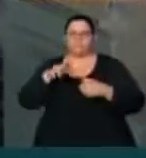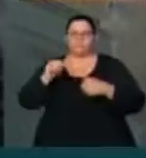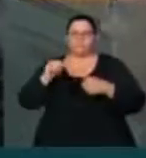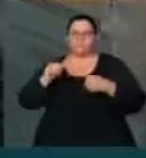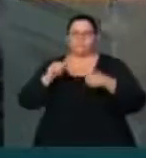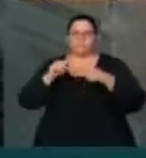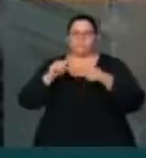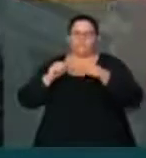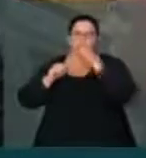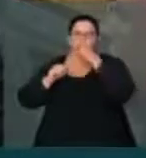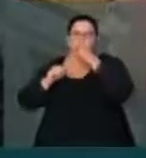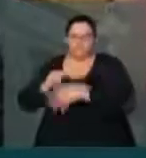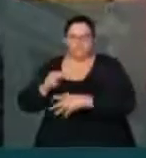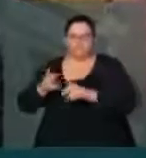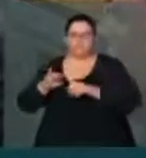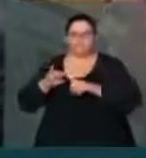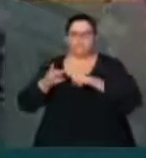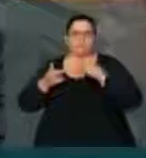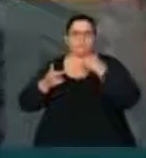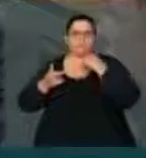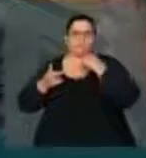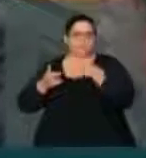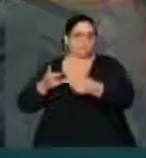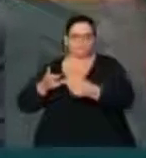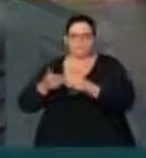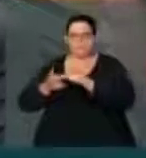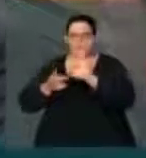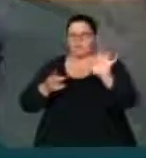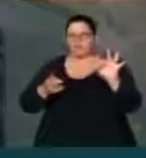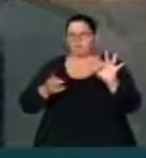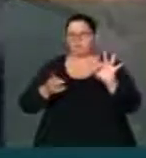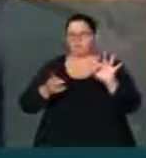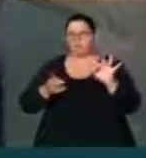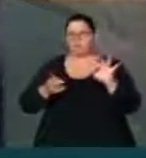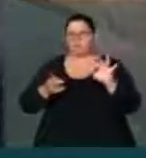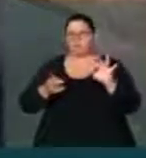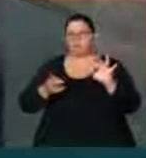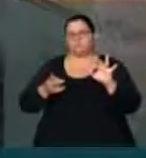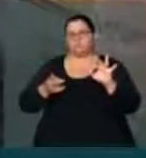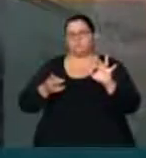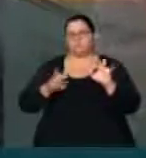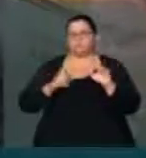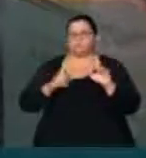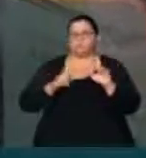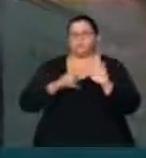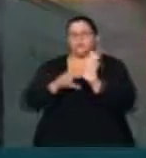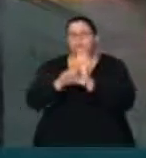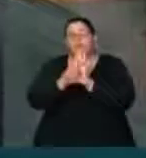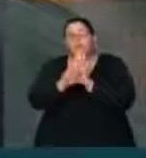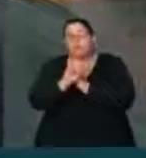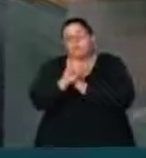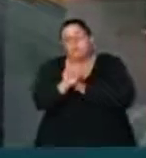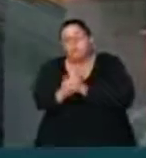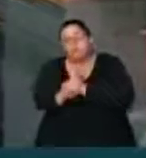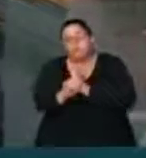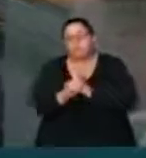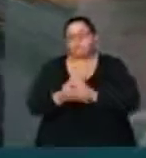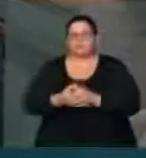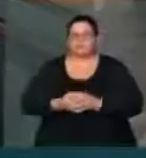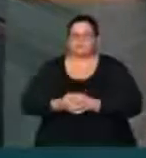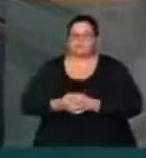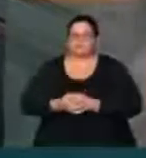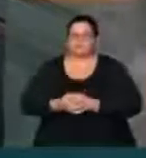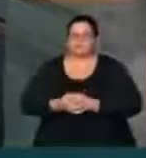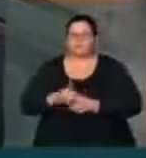levantei suspeição sobre ninguém mas há lei, a constituição, está aqui o regimento da casa e nós não estamos